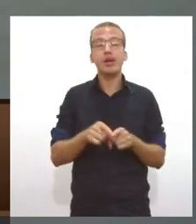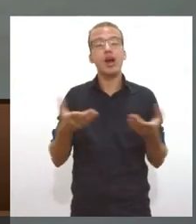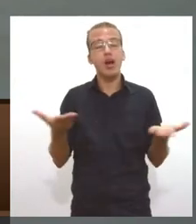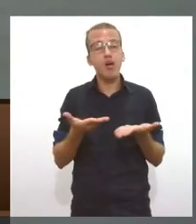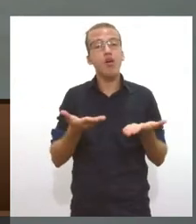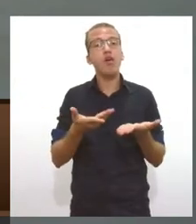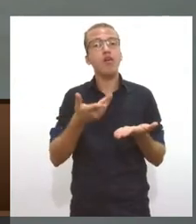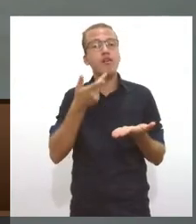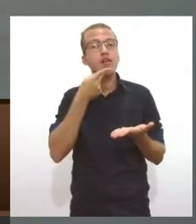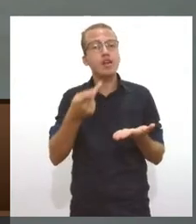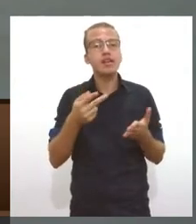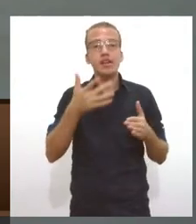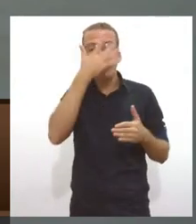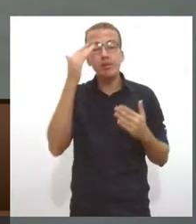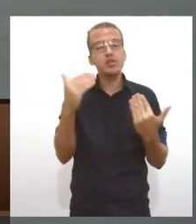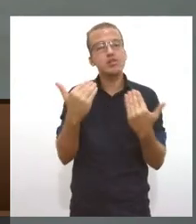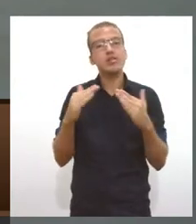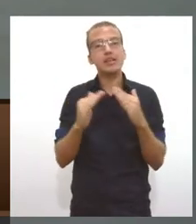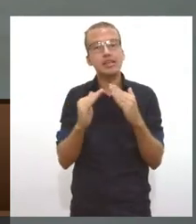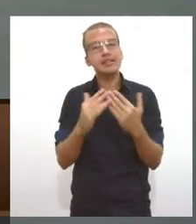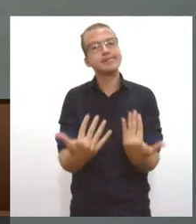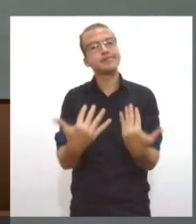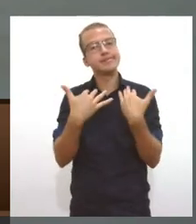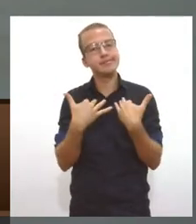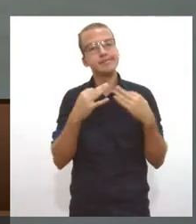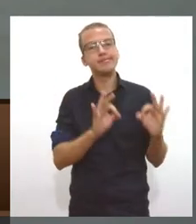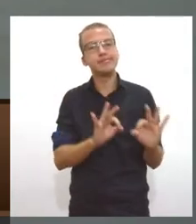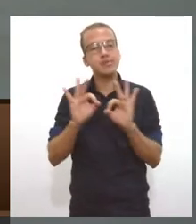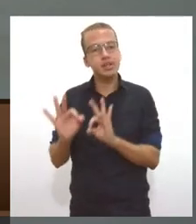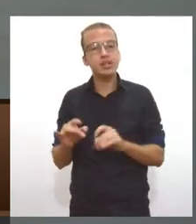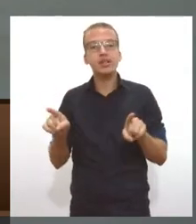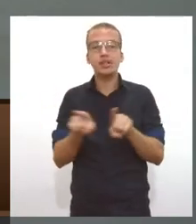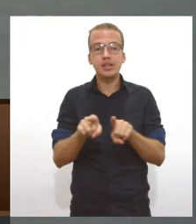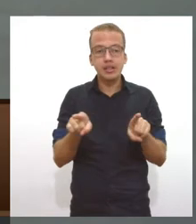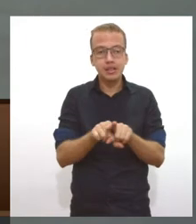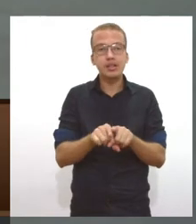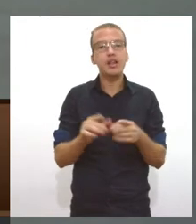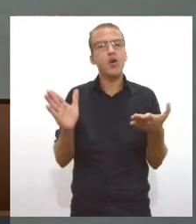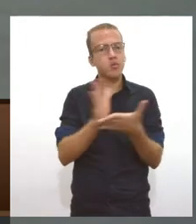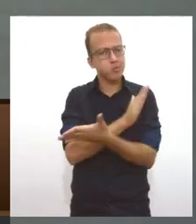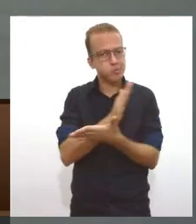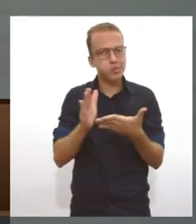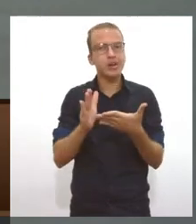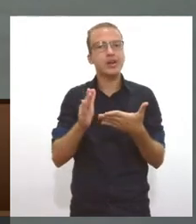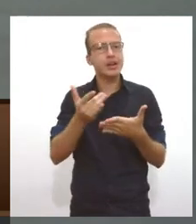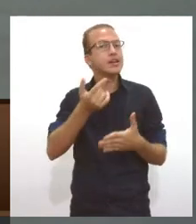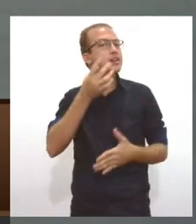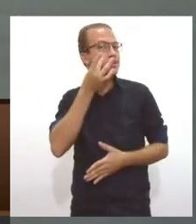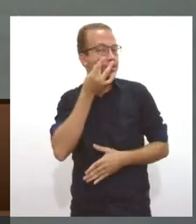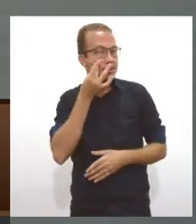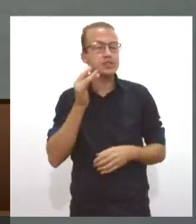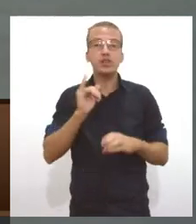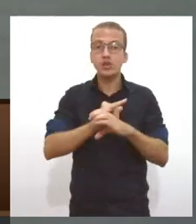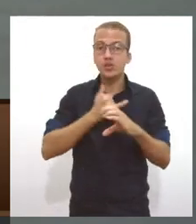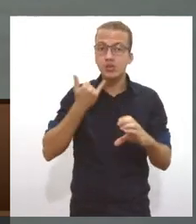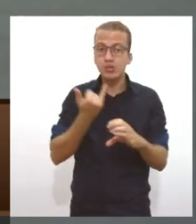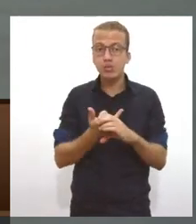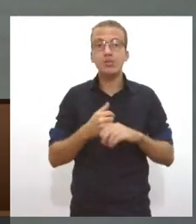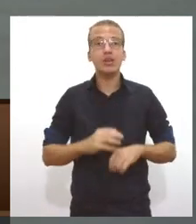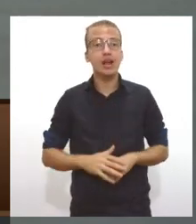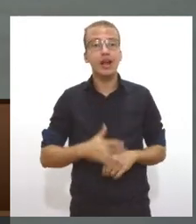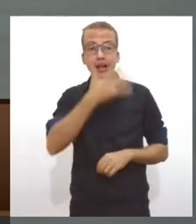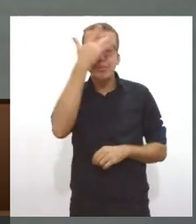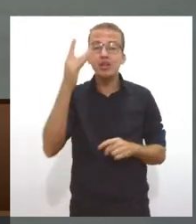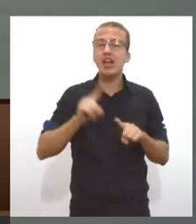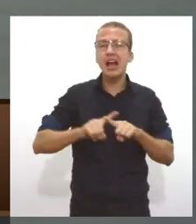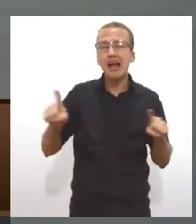das pessoas que estão acompanhando, os internautas também, que estão acompanhando a programação da TV Alesi, que, assim, muitas pessoas ficam reclamando nas redes